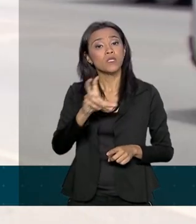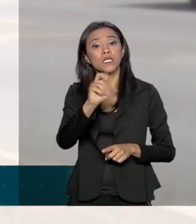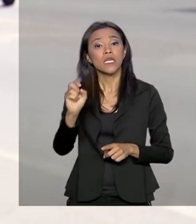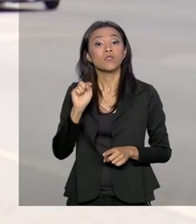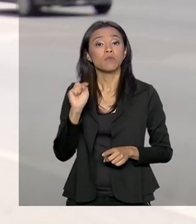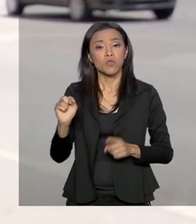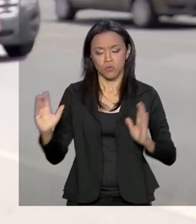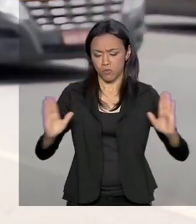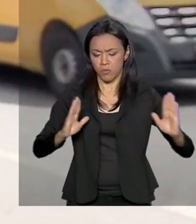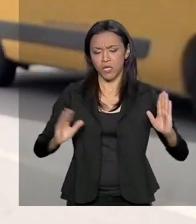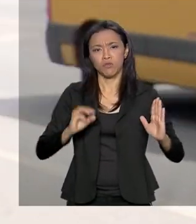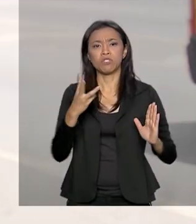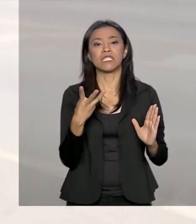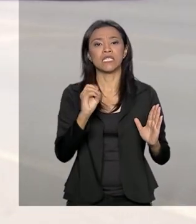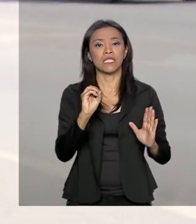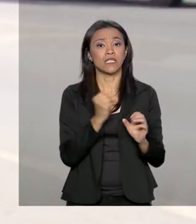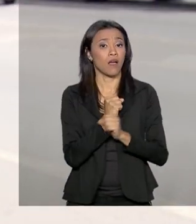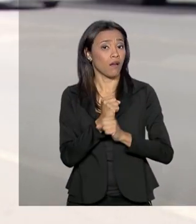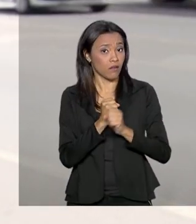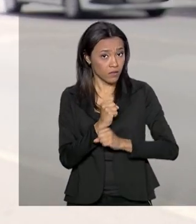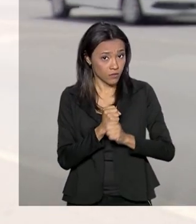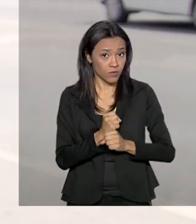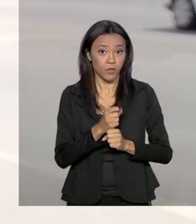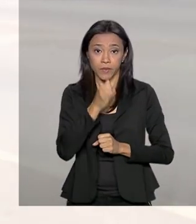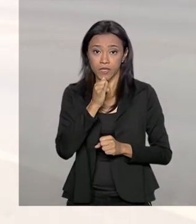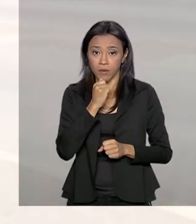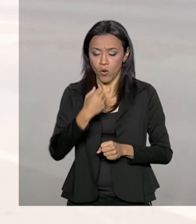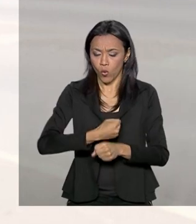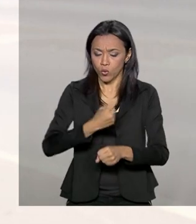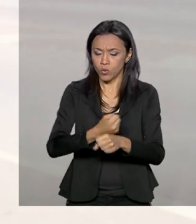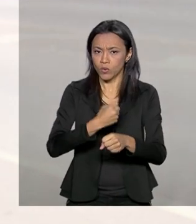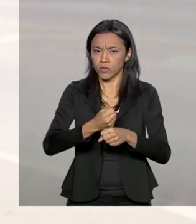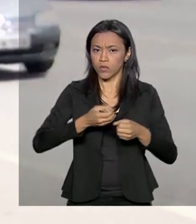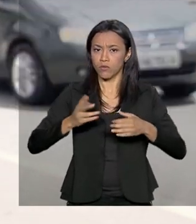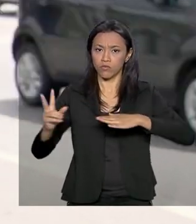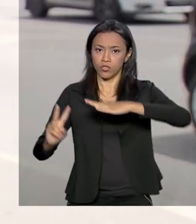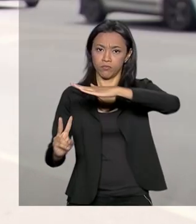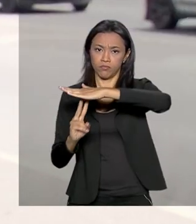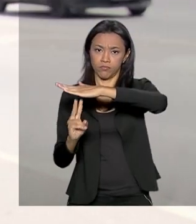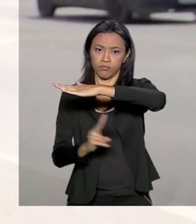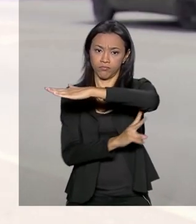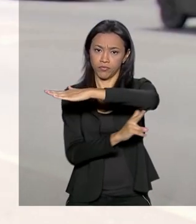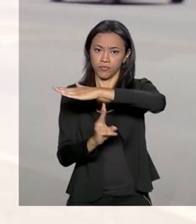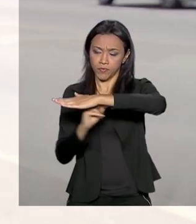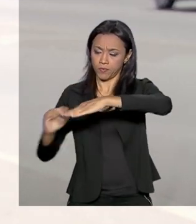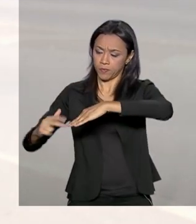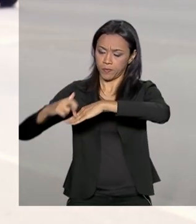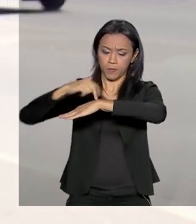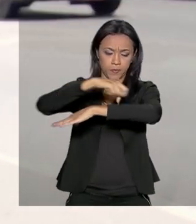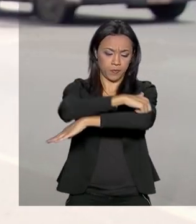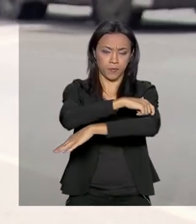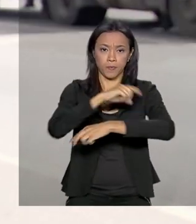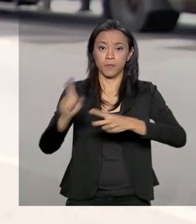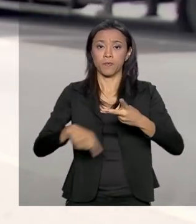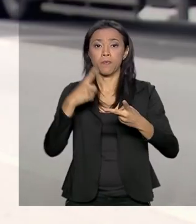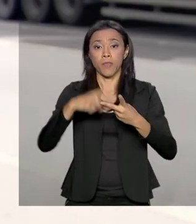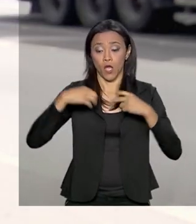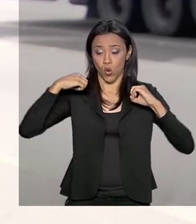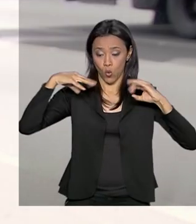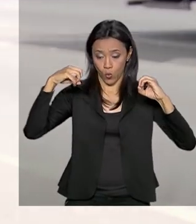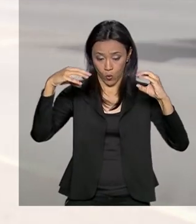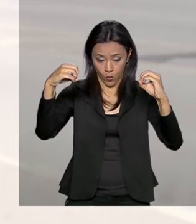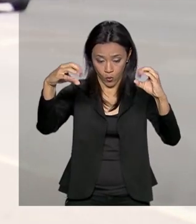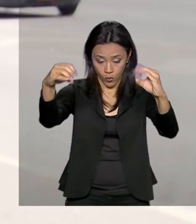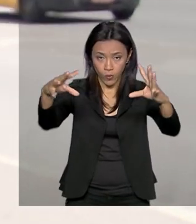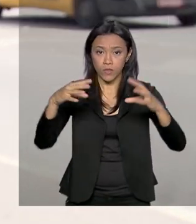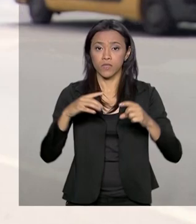anos em melhorias como a construção de acostamentos e de passarelas de pedestres, a instalação de iluminação e de